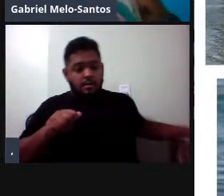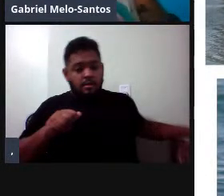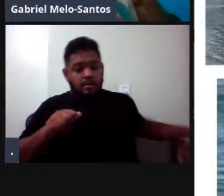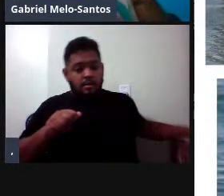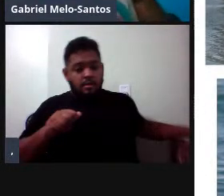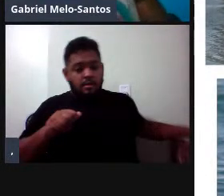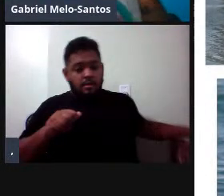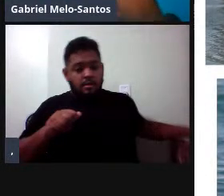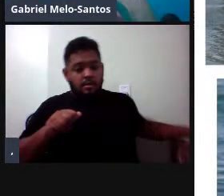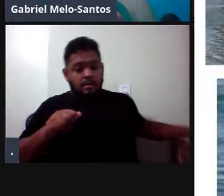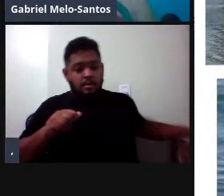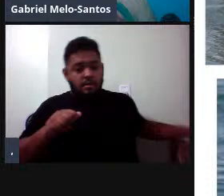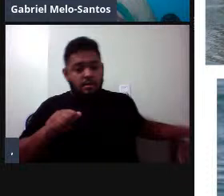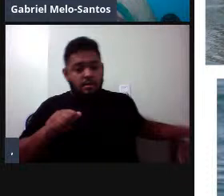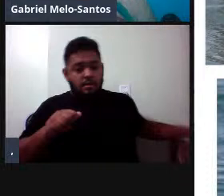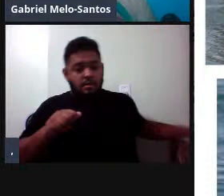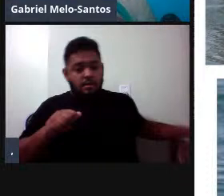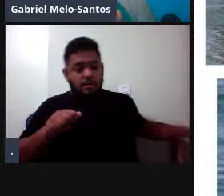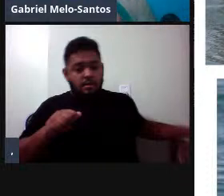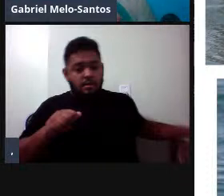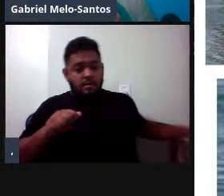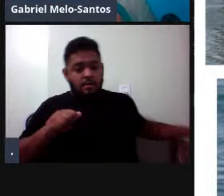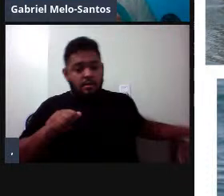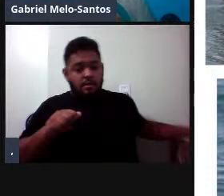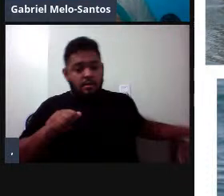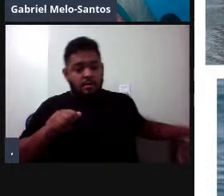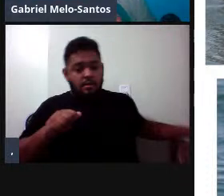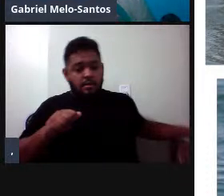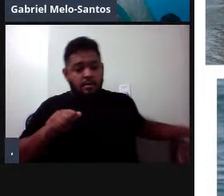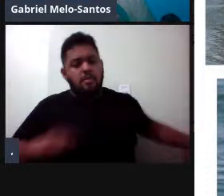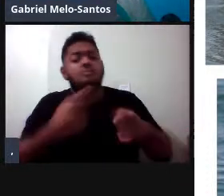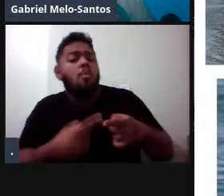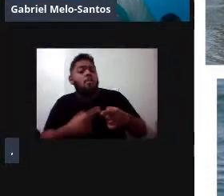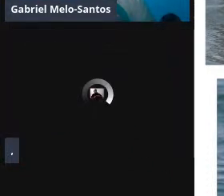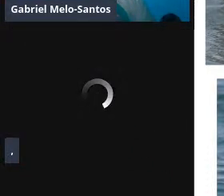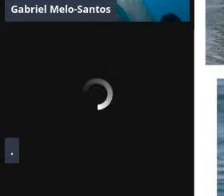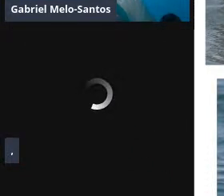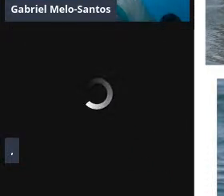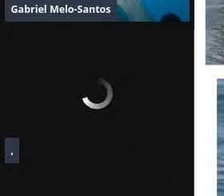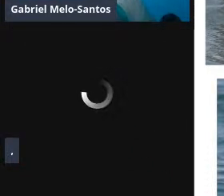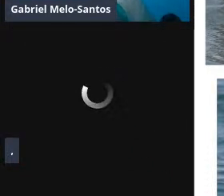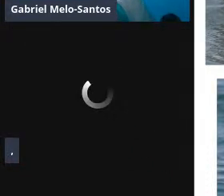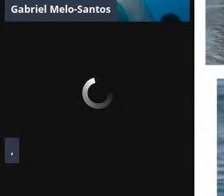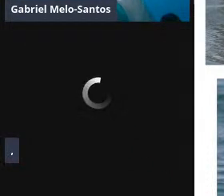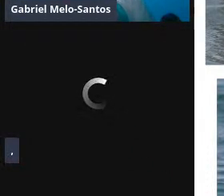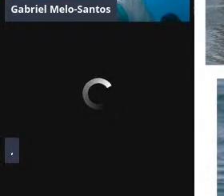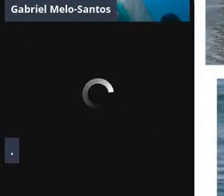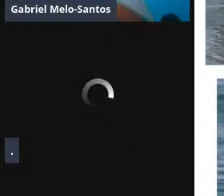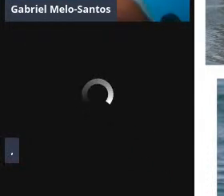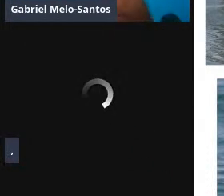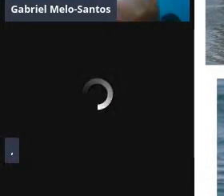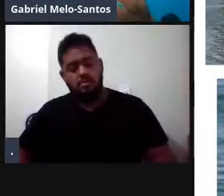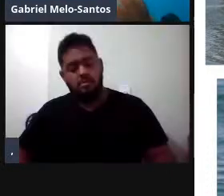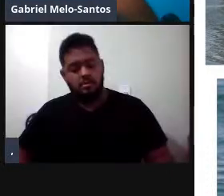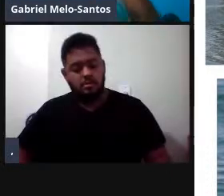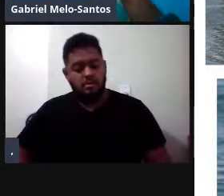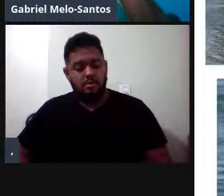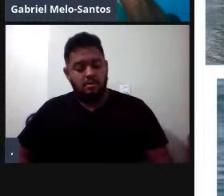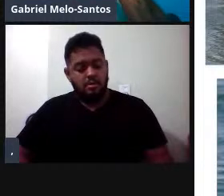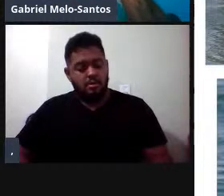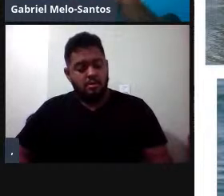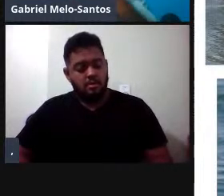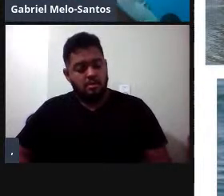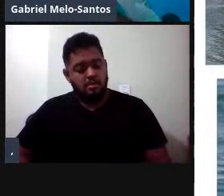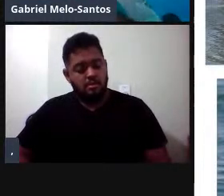de híbridos, né? Tem indivíduos aí que já foram mistados que podem ser possíveis híbridos na natureza, não confirmado ainda pela